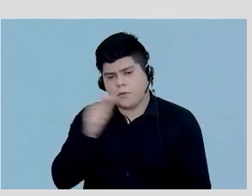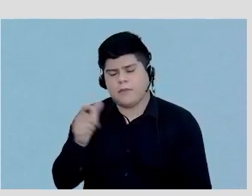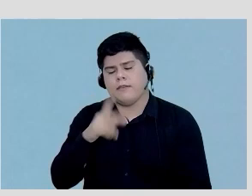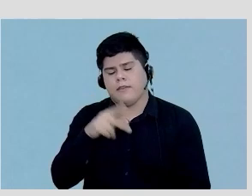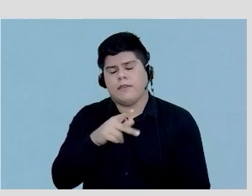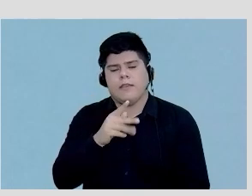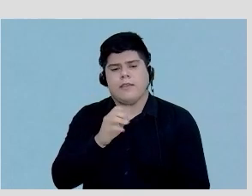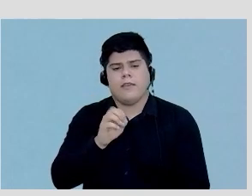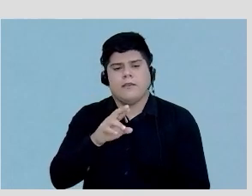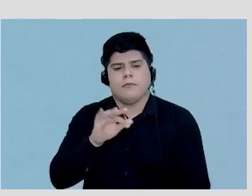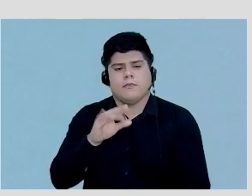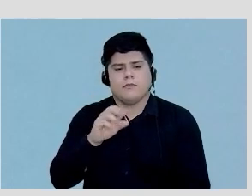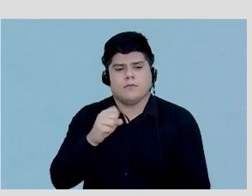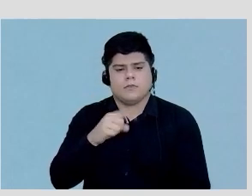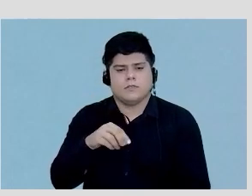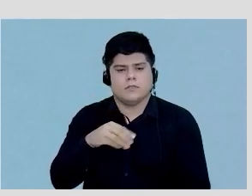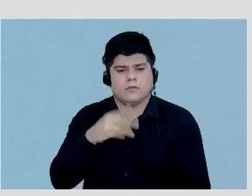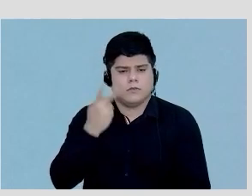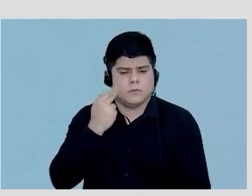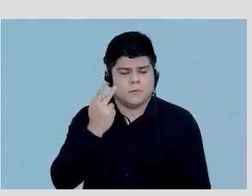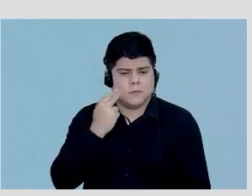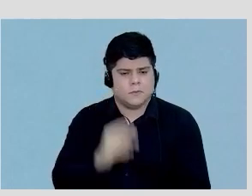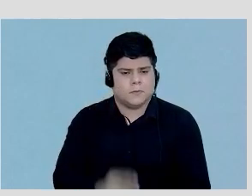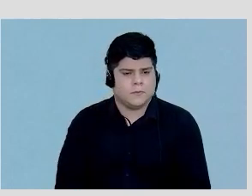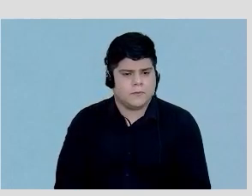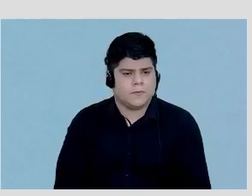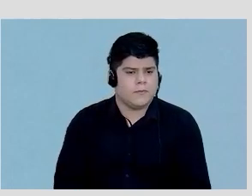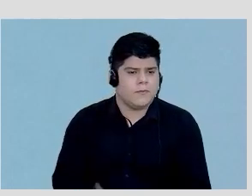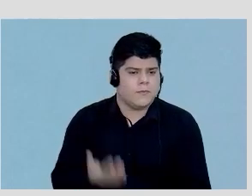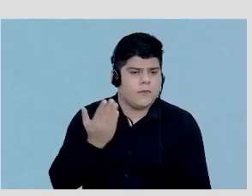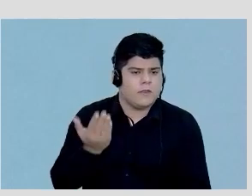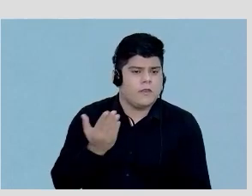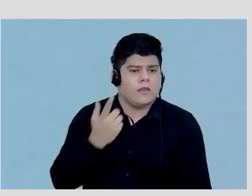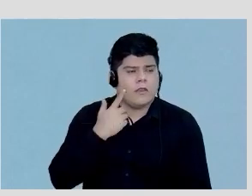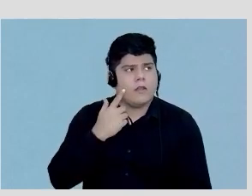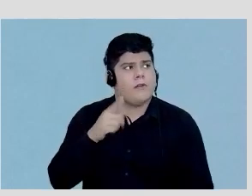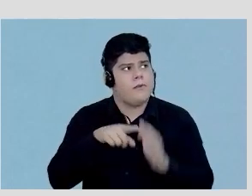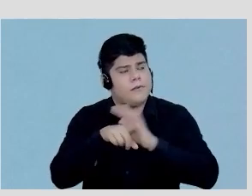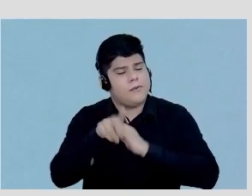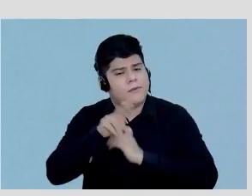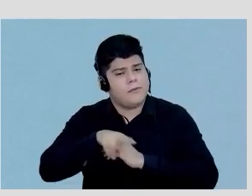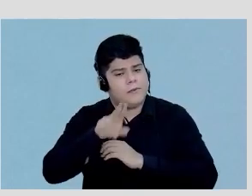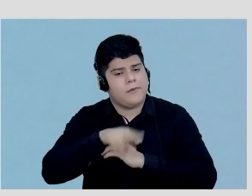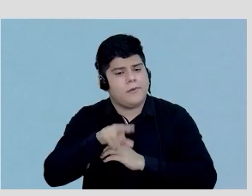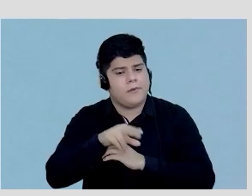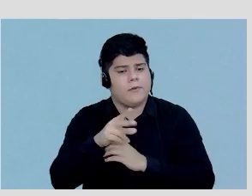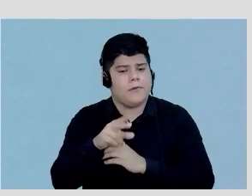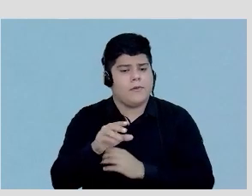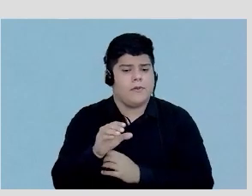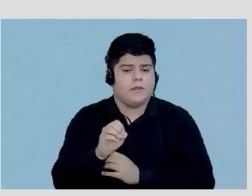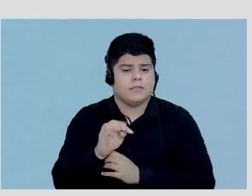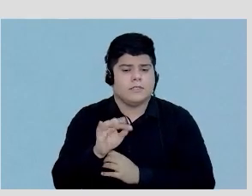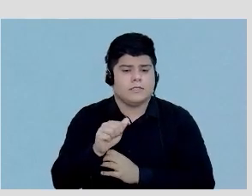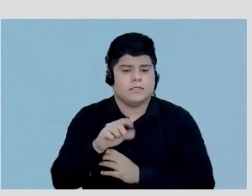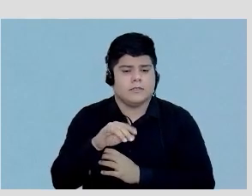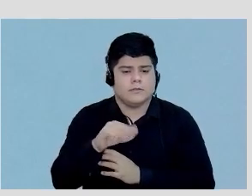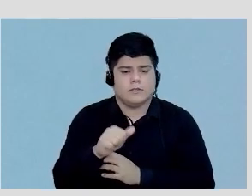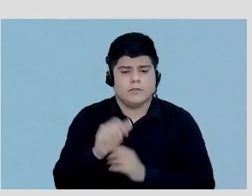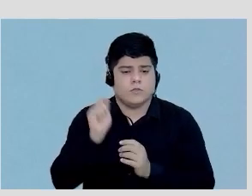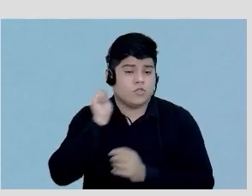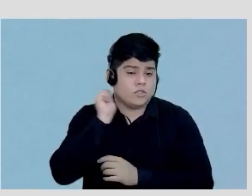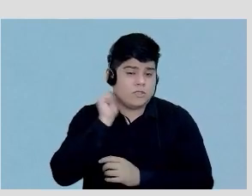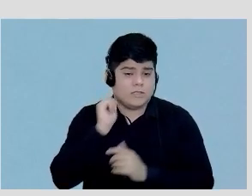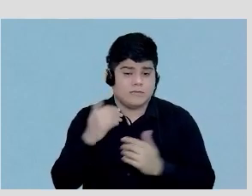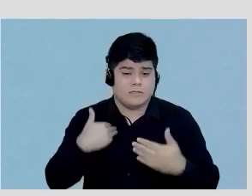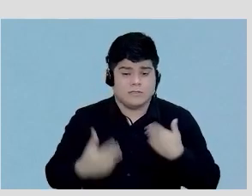miocárdica convencional. E o radiostraçador utilizado é o sextamib, e o tipo de estresse mais frequente foi o